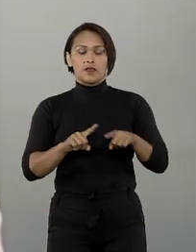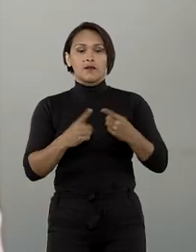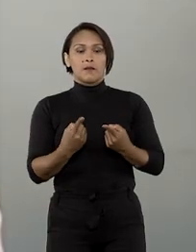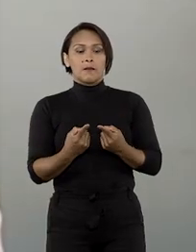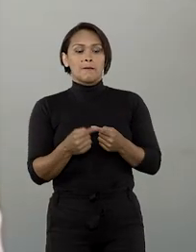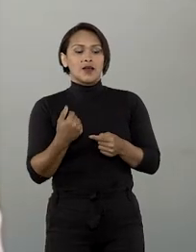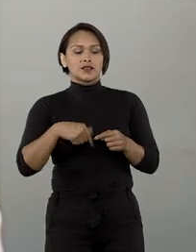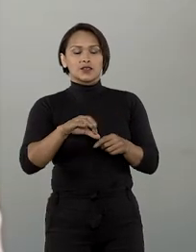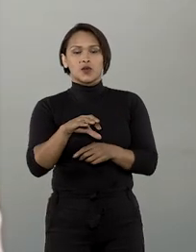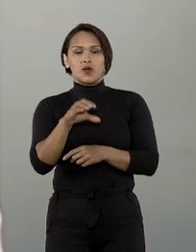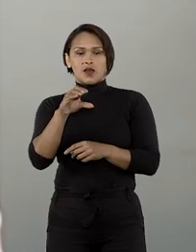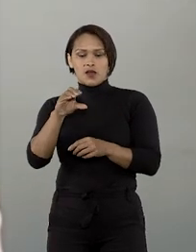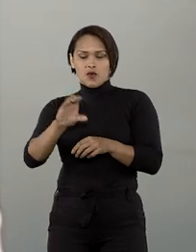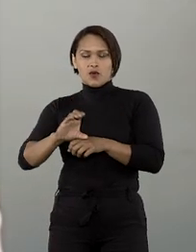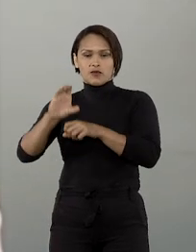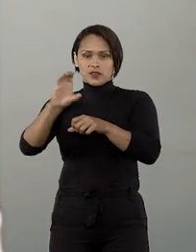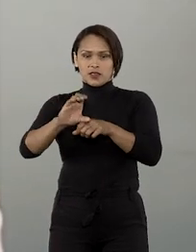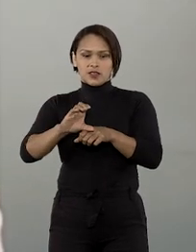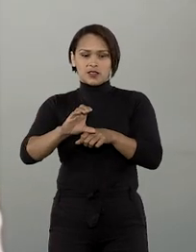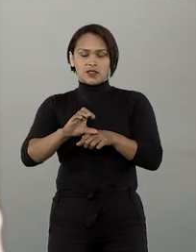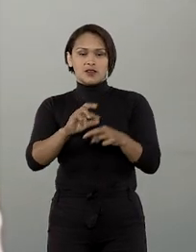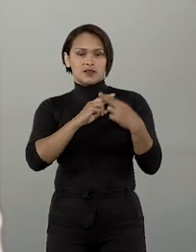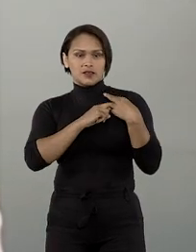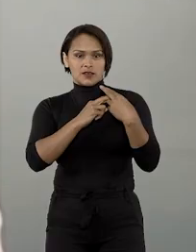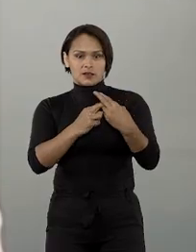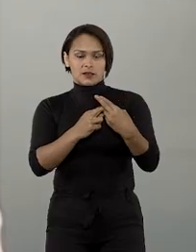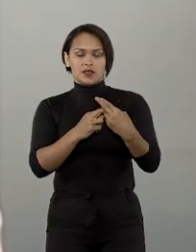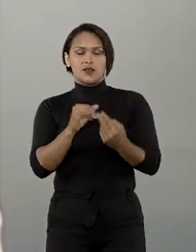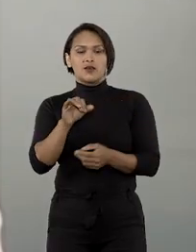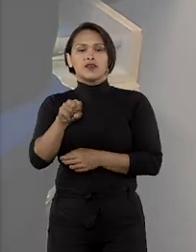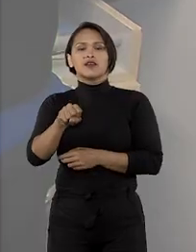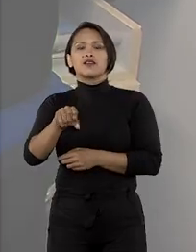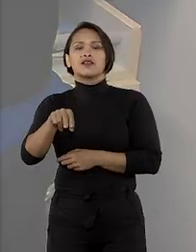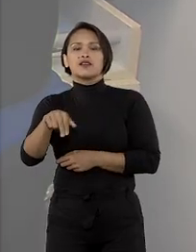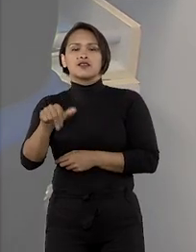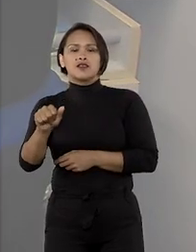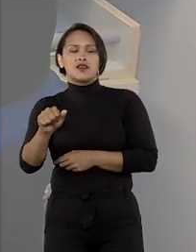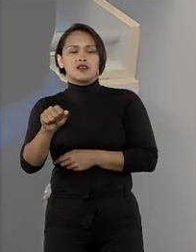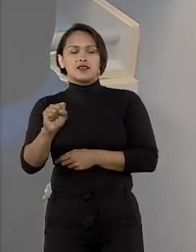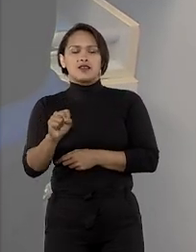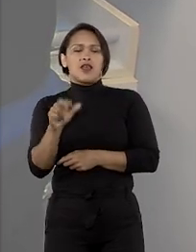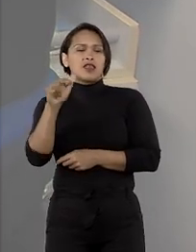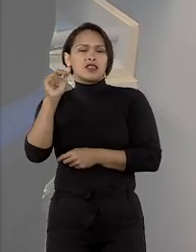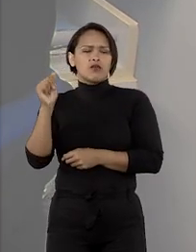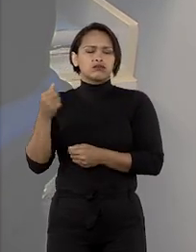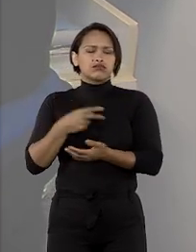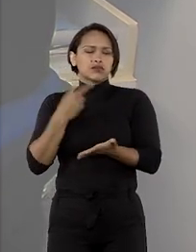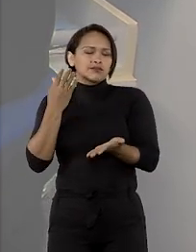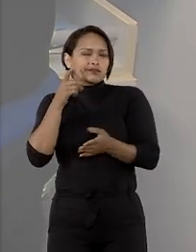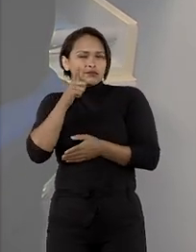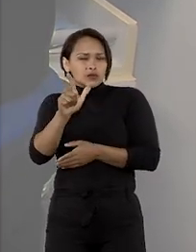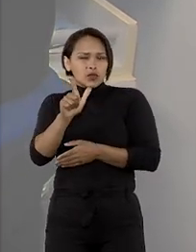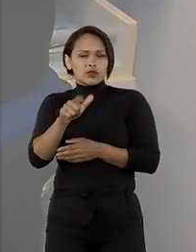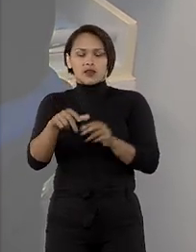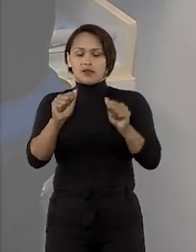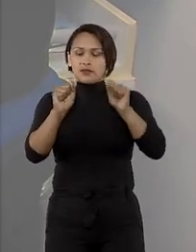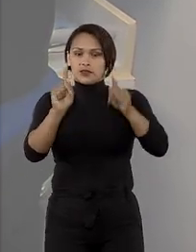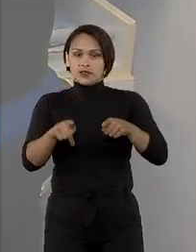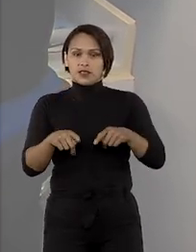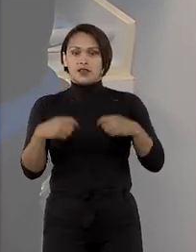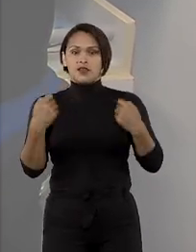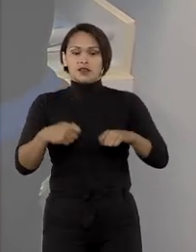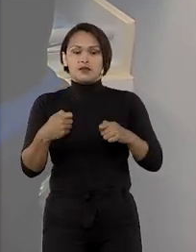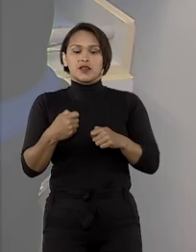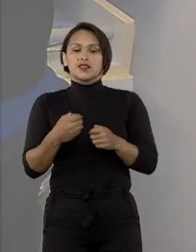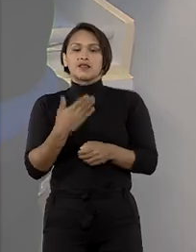Mas, segundo a confederação que representa os vigilantes, o INSS nem sempre concede o direito à aposentadoria especial e é